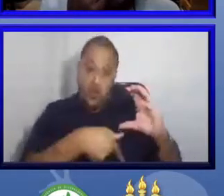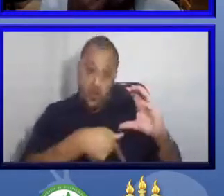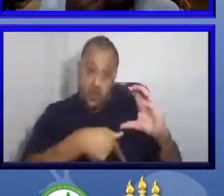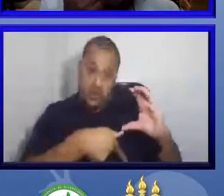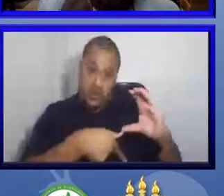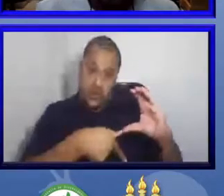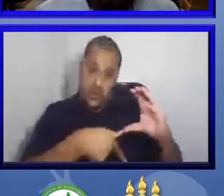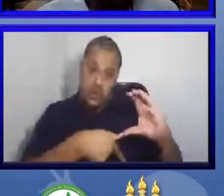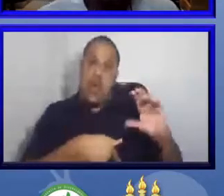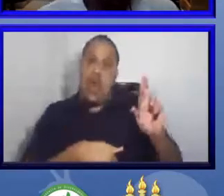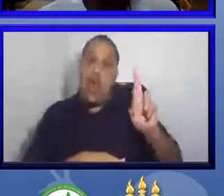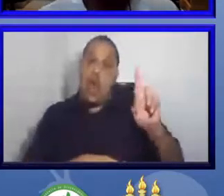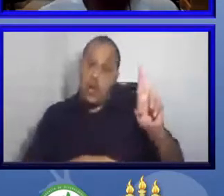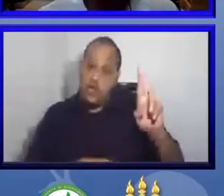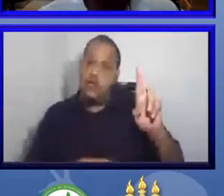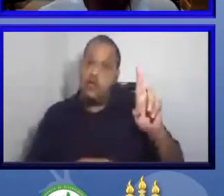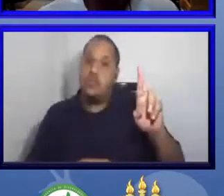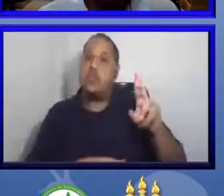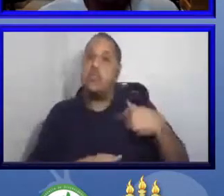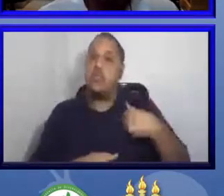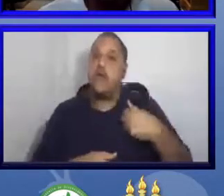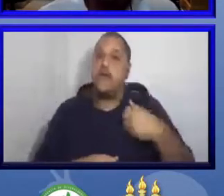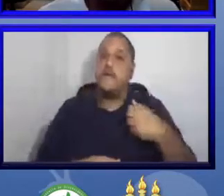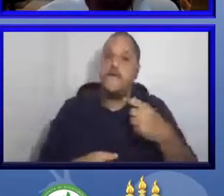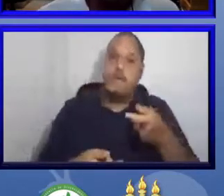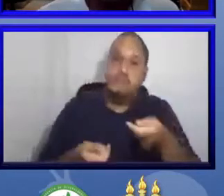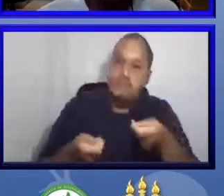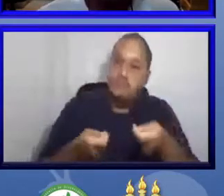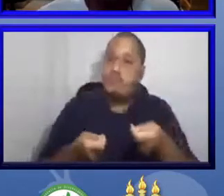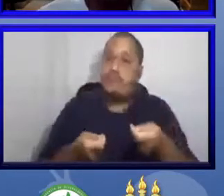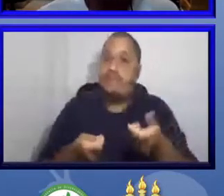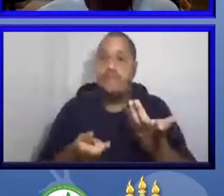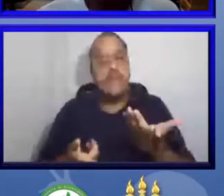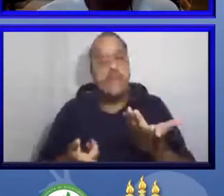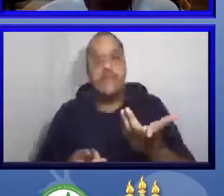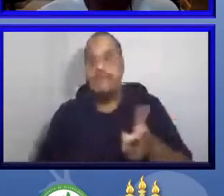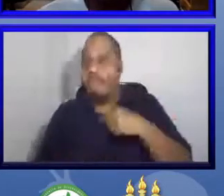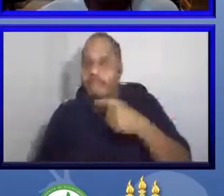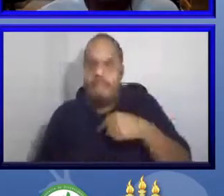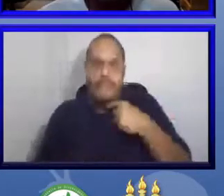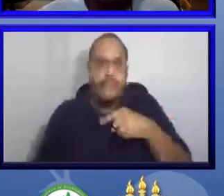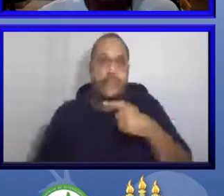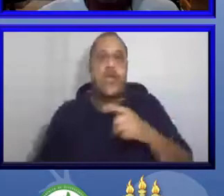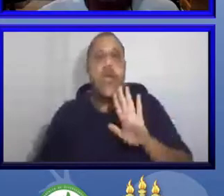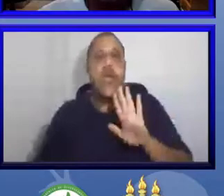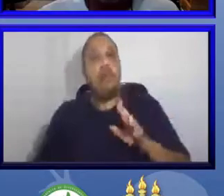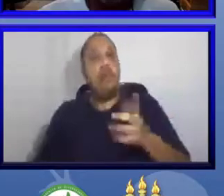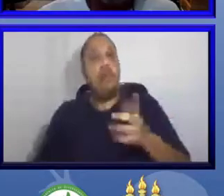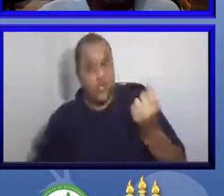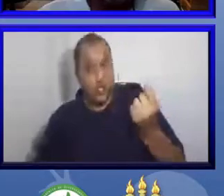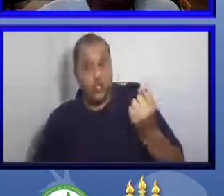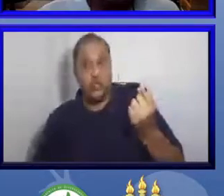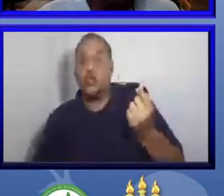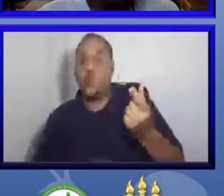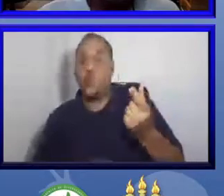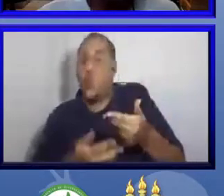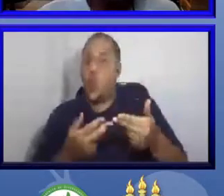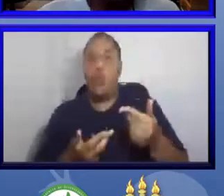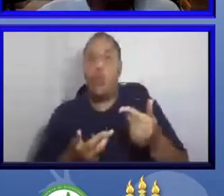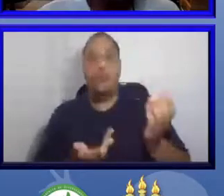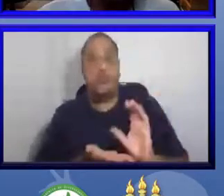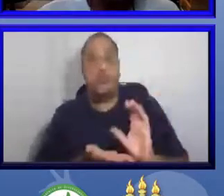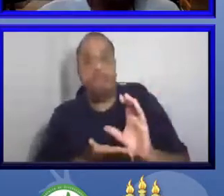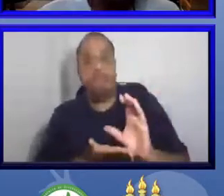as iniciativas não se concretizaram, o recurso já tinha sido disponibilizado. Então,